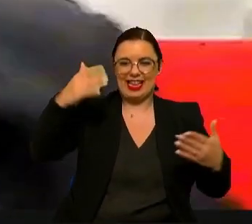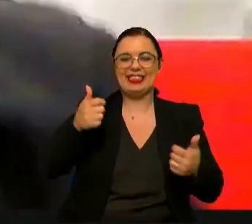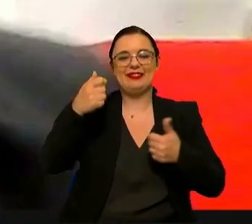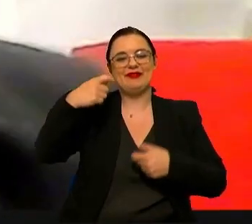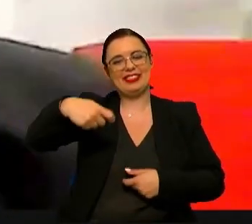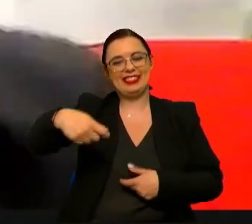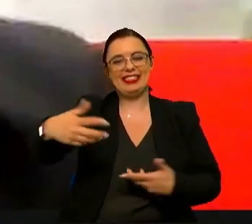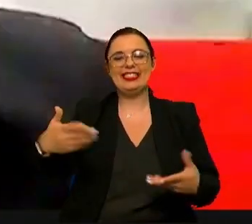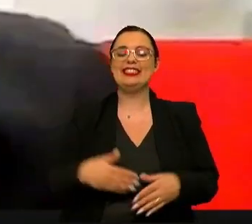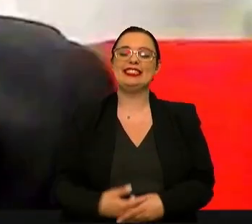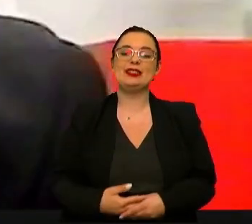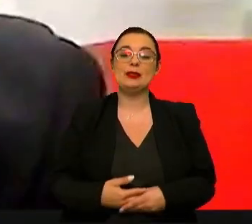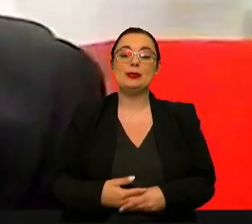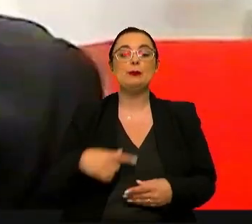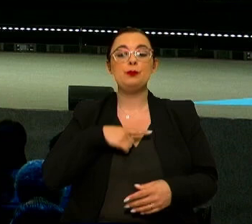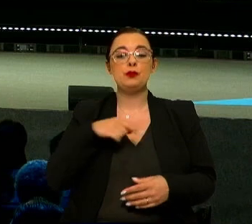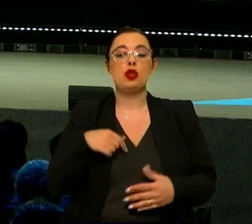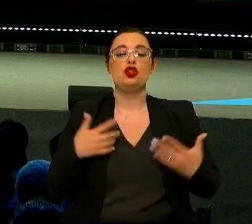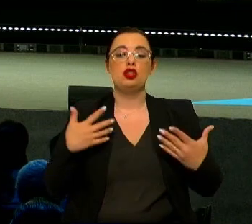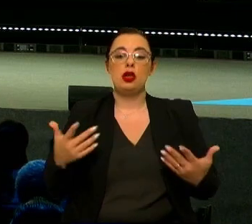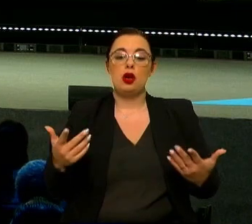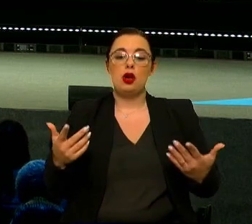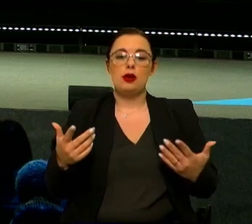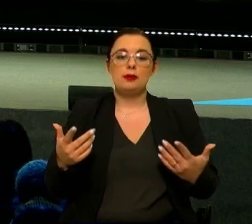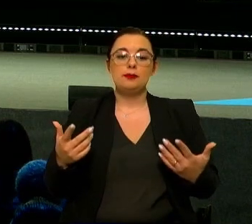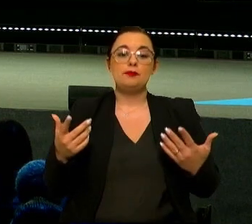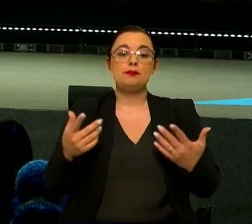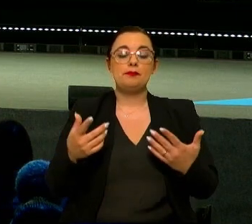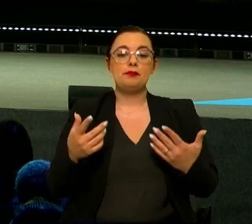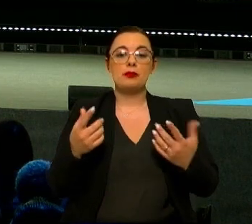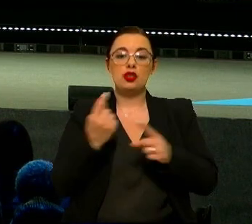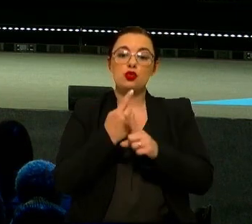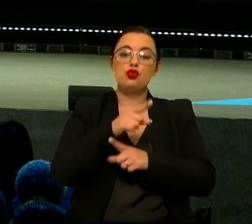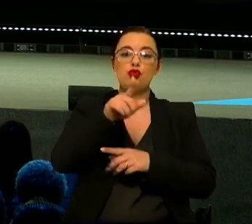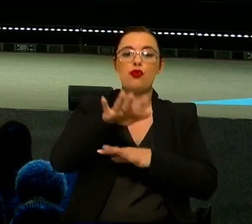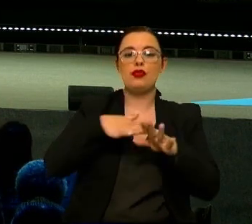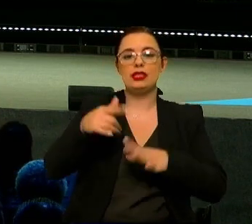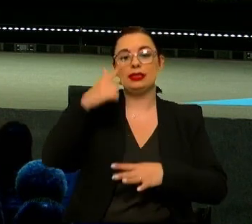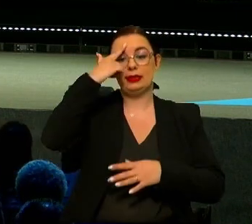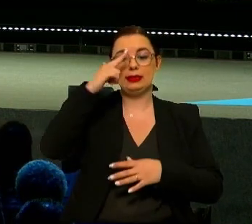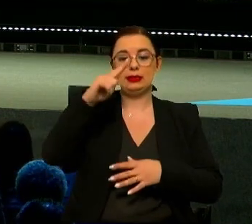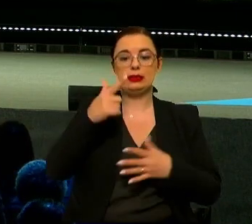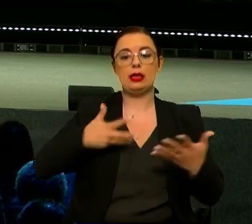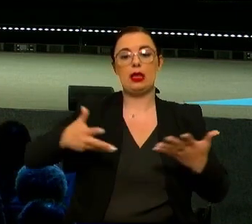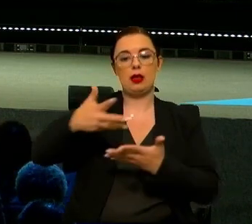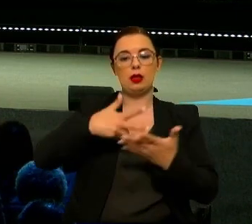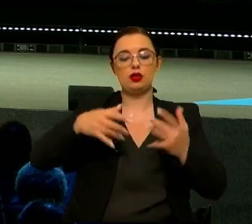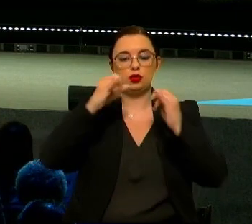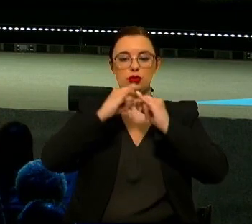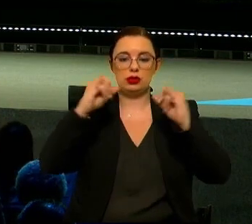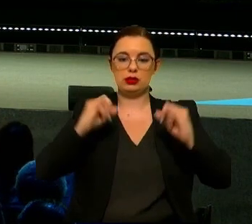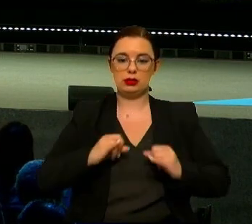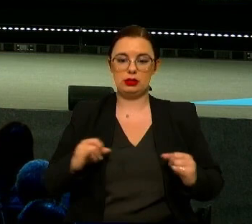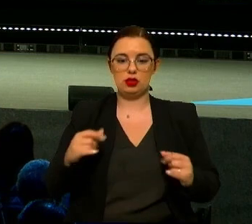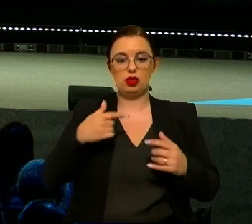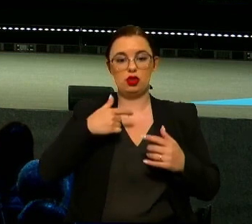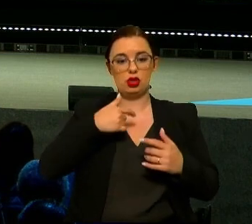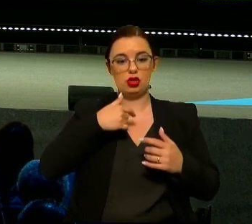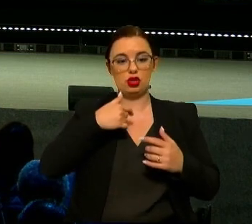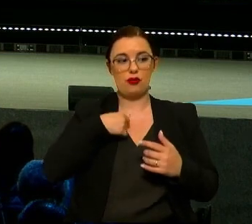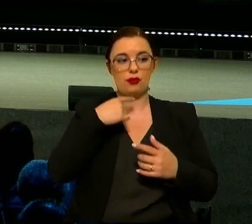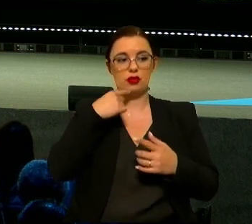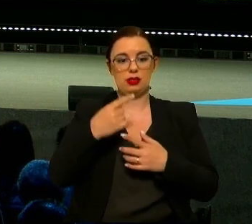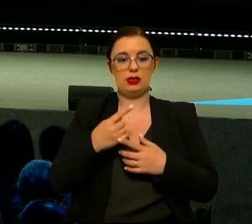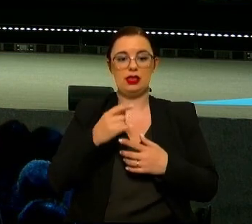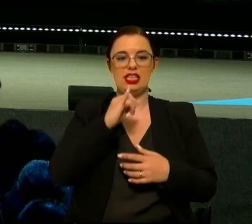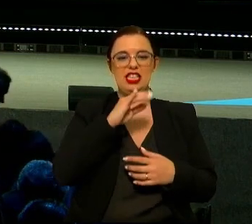Sr. Presidente. Passando aqui um bocadinho à sua biografia. Temos a ciatura em relações internacionais, que eu vou arriscar dizer a sigla